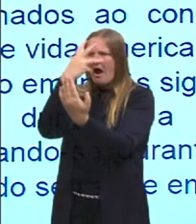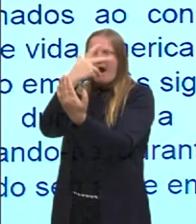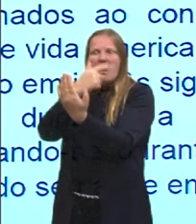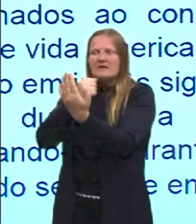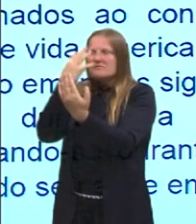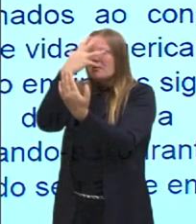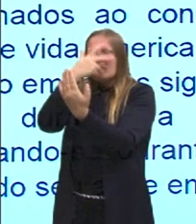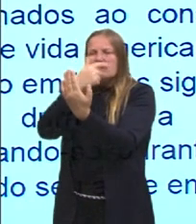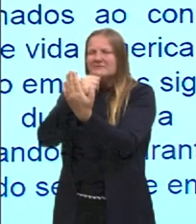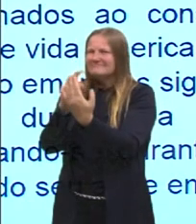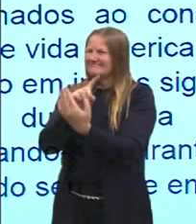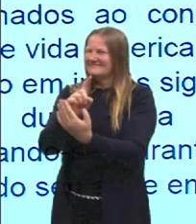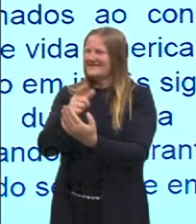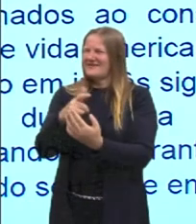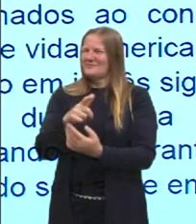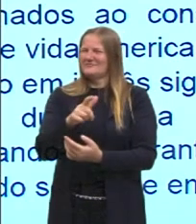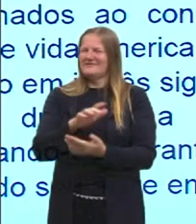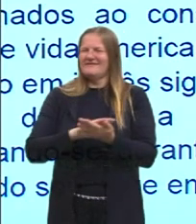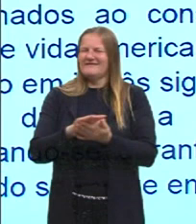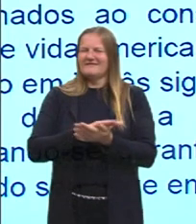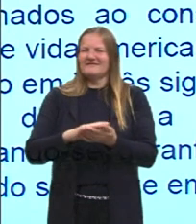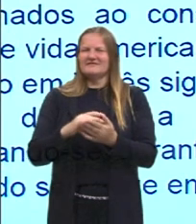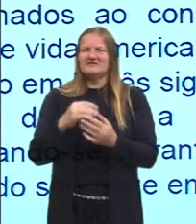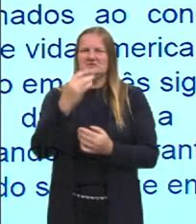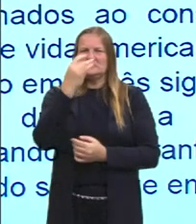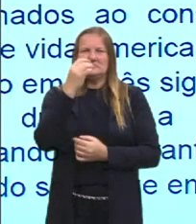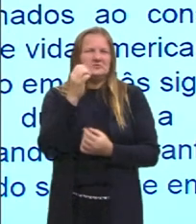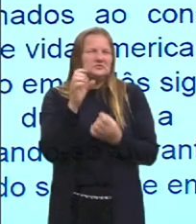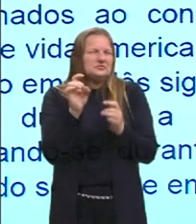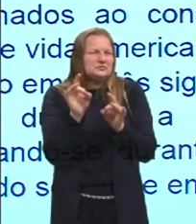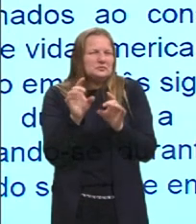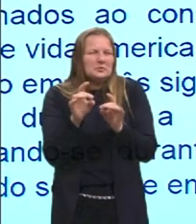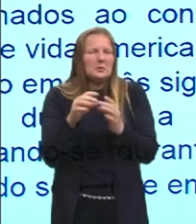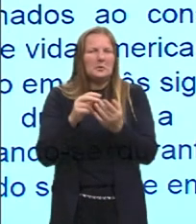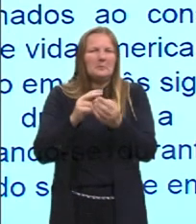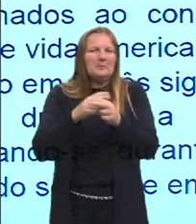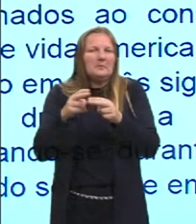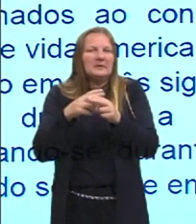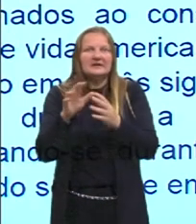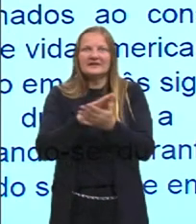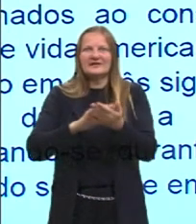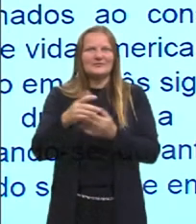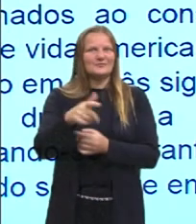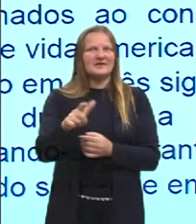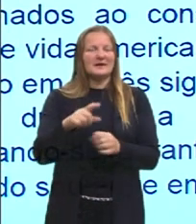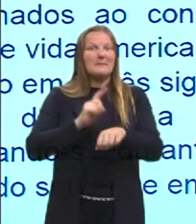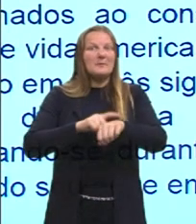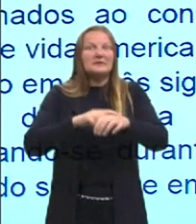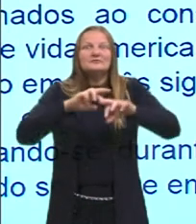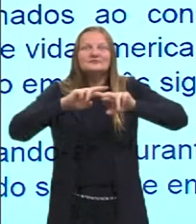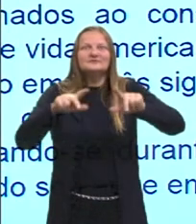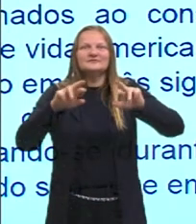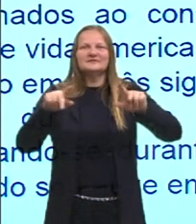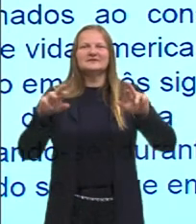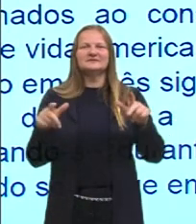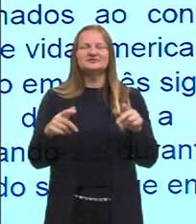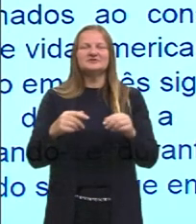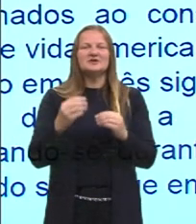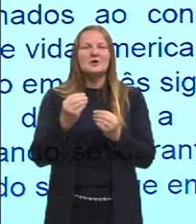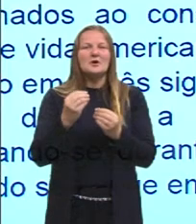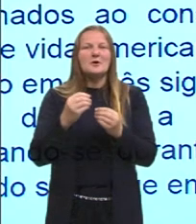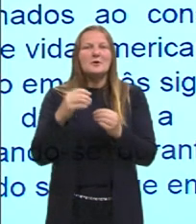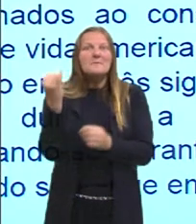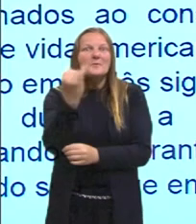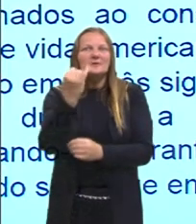bonitinho, de uma estética, né, que tem aqui características do passado.